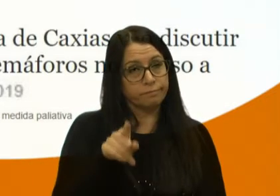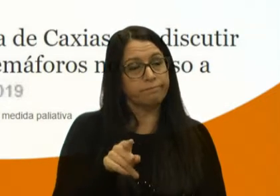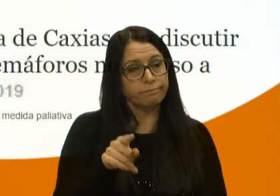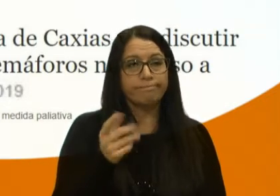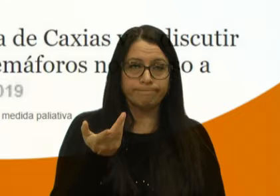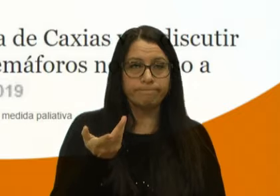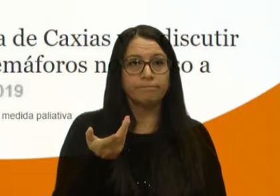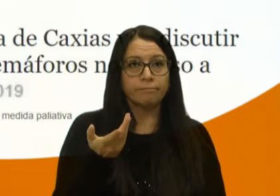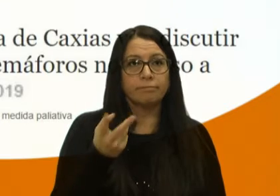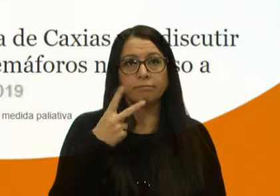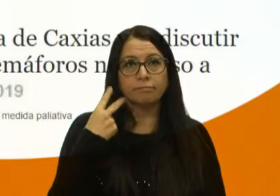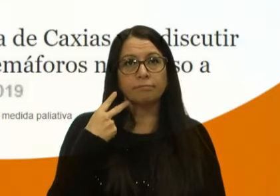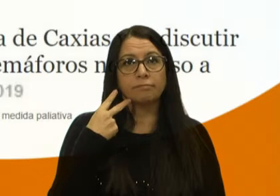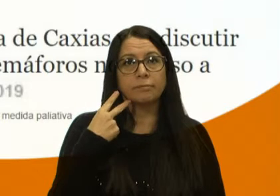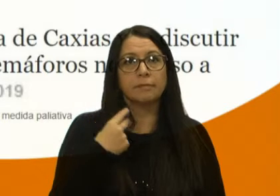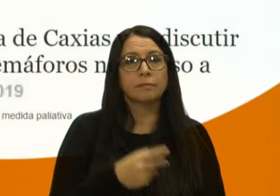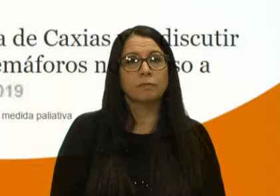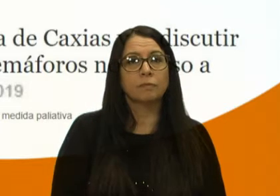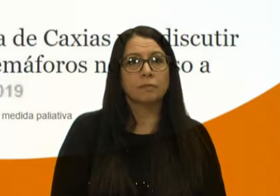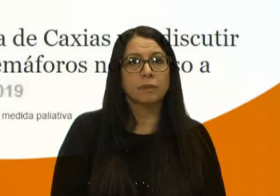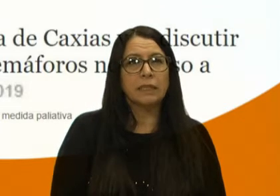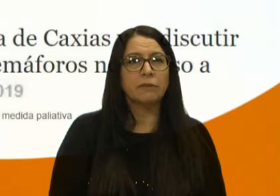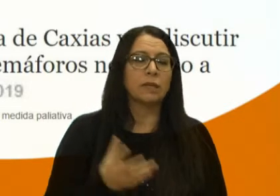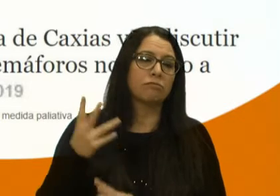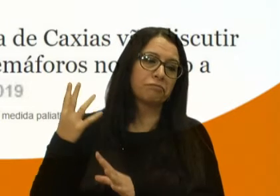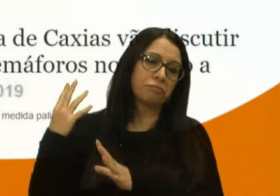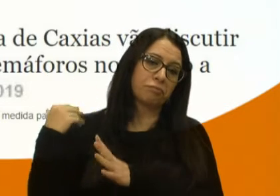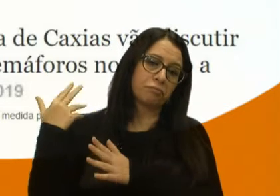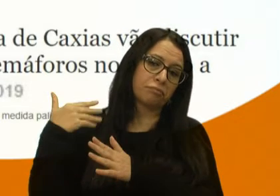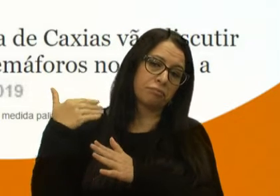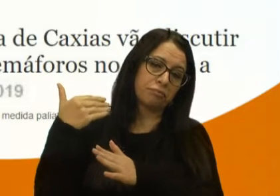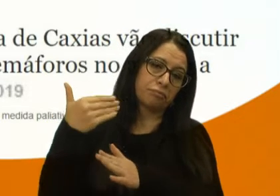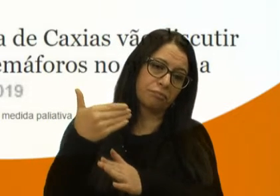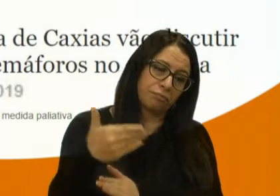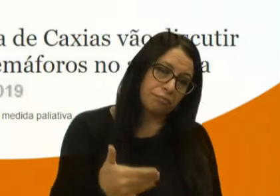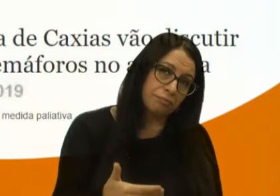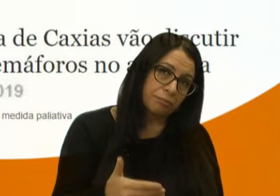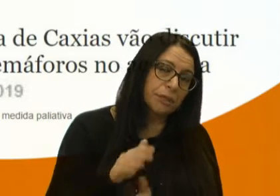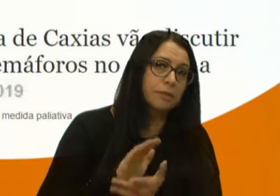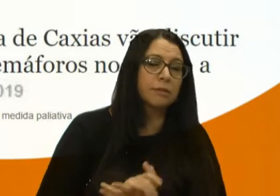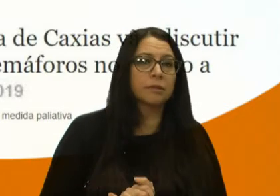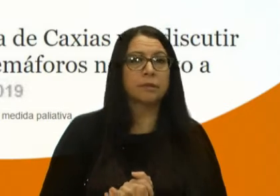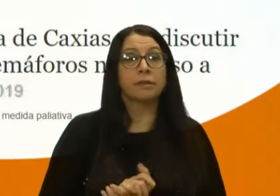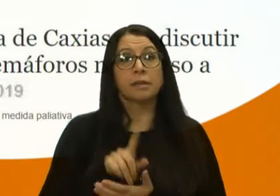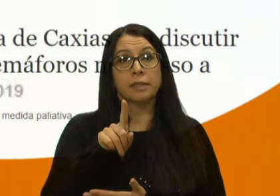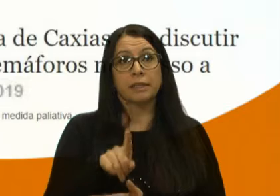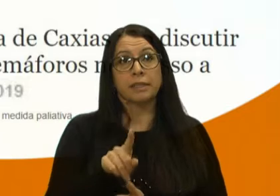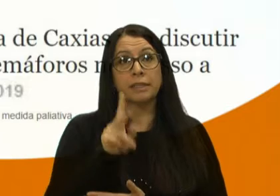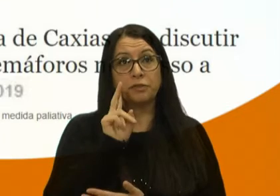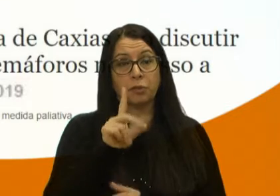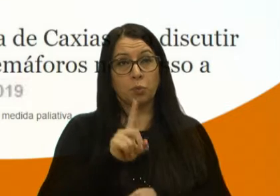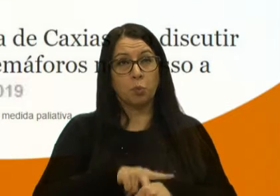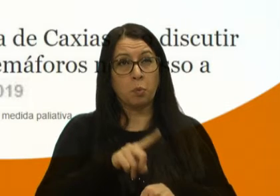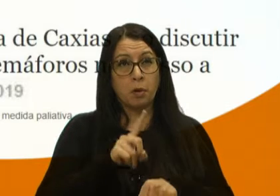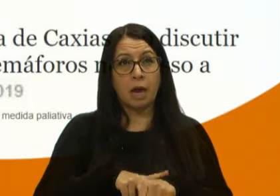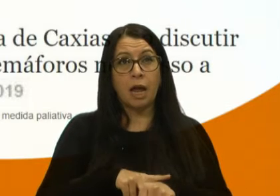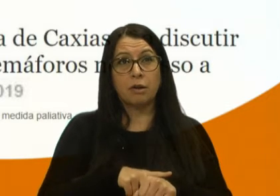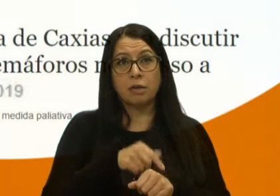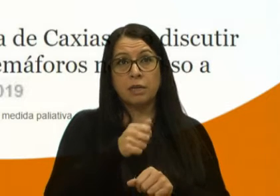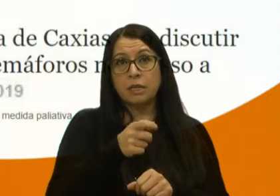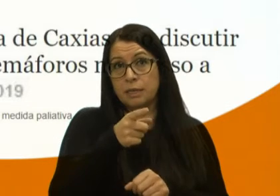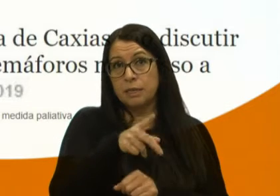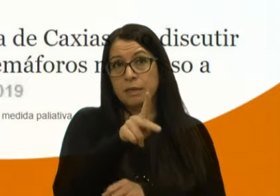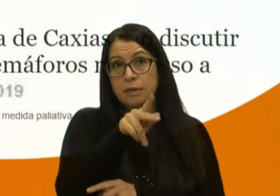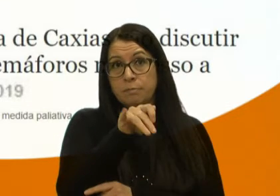situação, vereadores, que vem se arrastando a longo prazo, e quem passa em horário de pico em